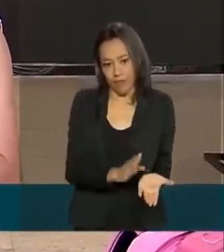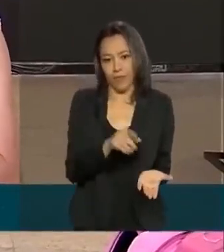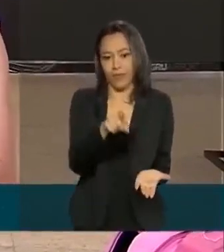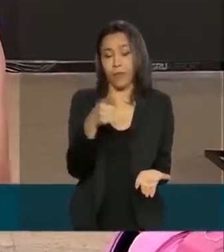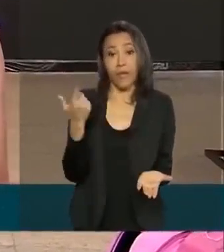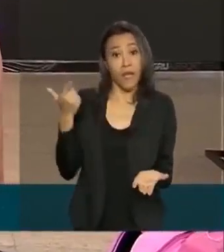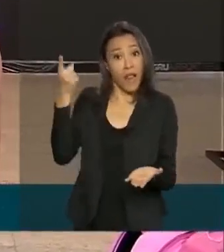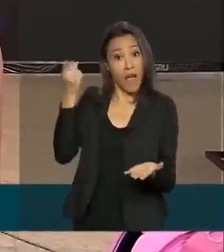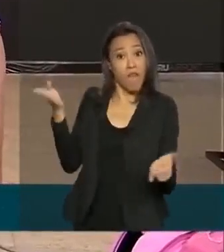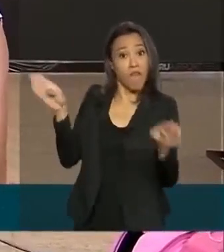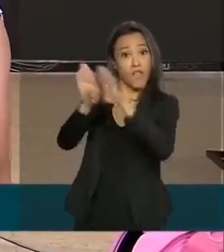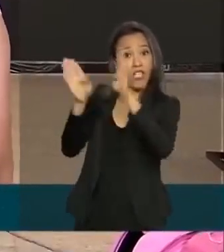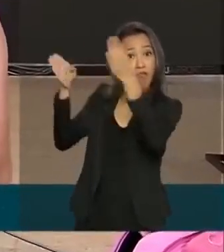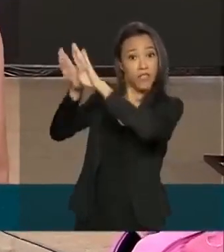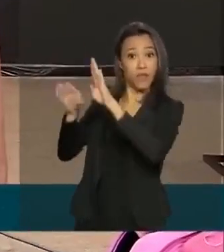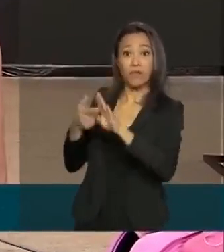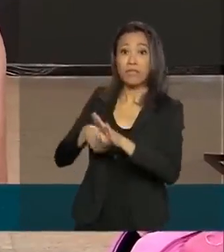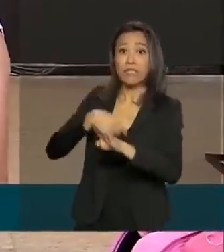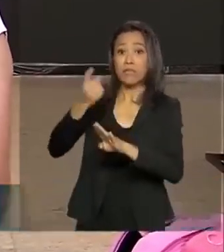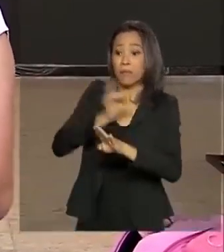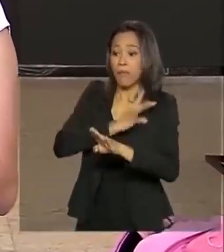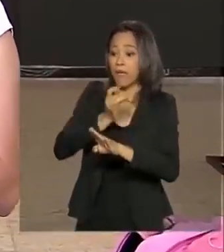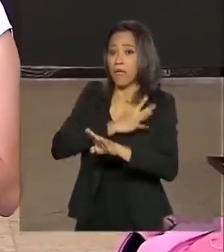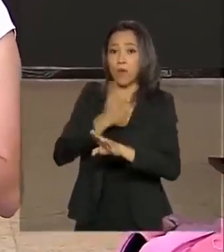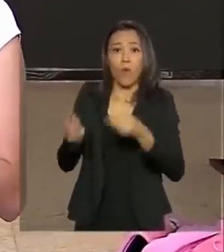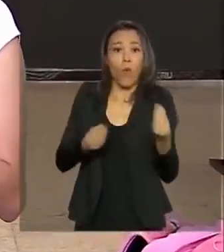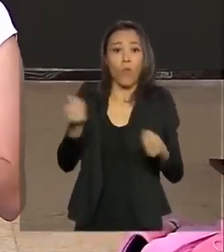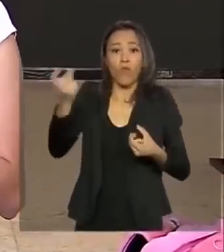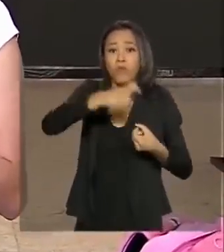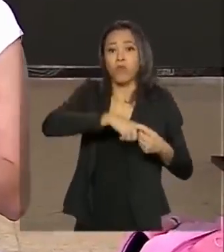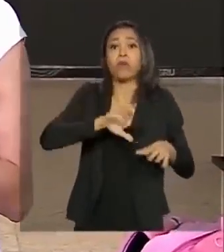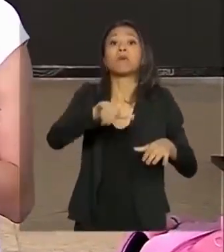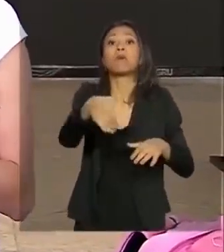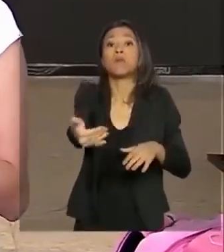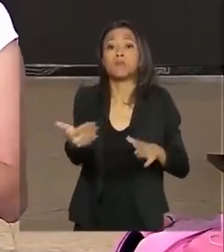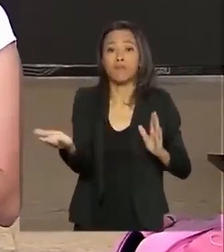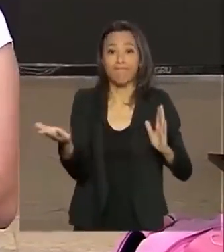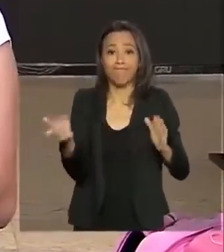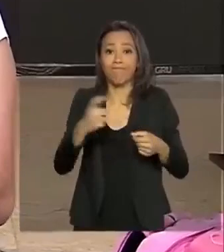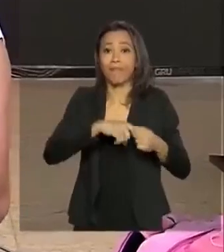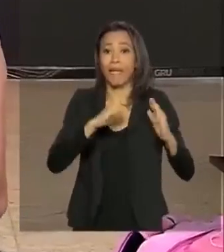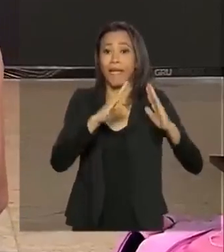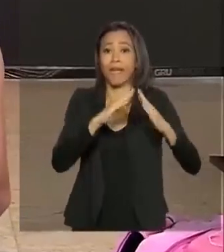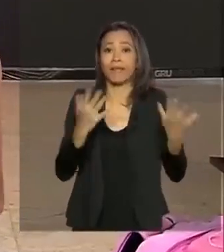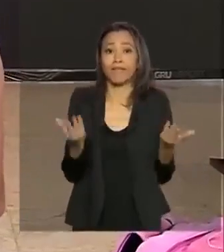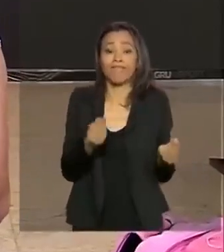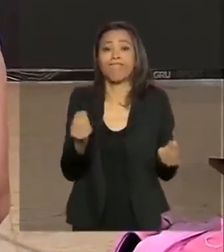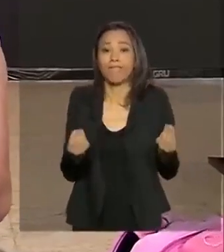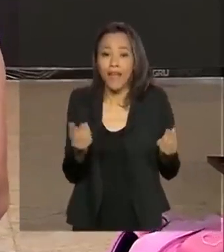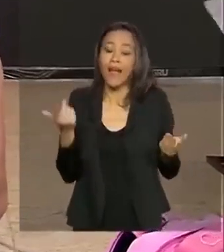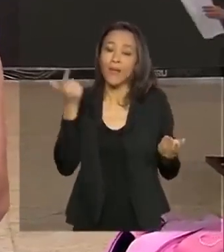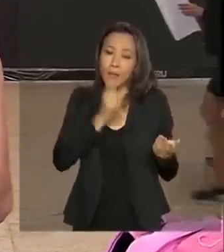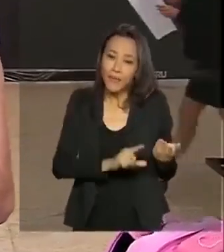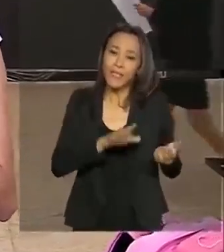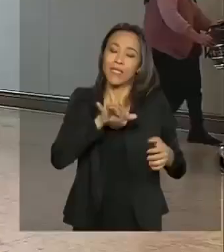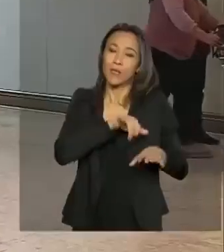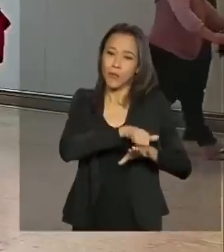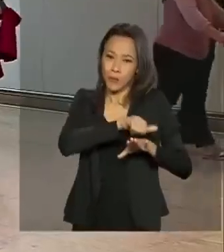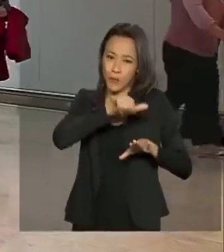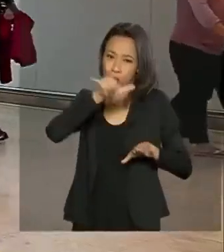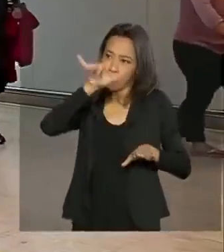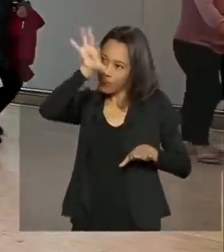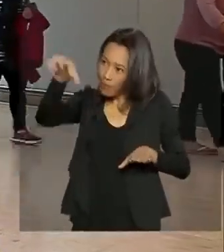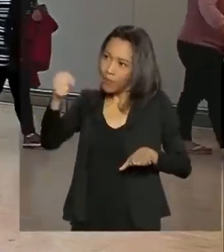estavam fechadas, o medo era de não conseguir voltar para casa e a gente não sabia quando que isso ia ser possível. Até que aconteceu o voo de repatriamento.